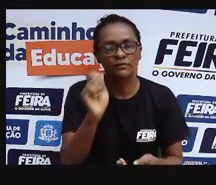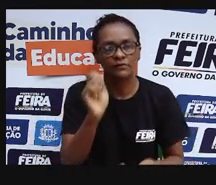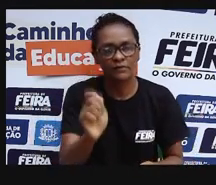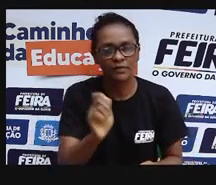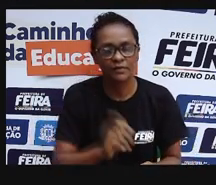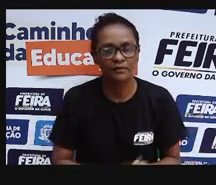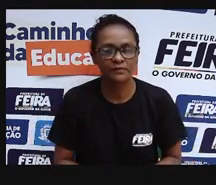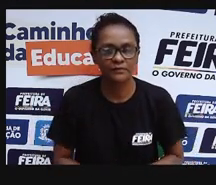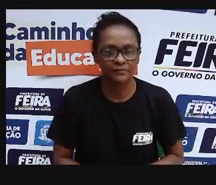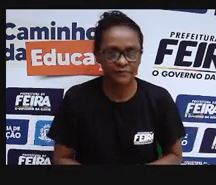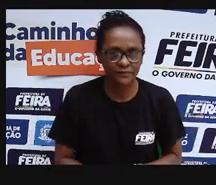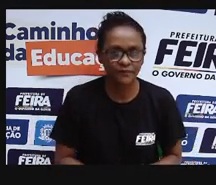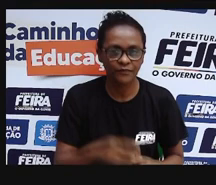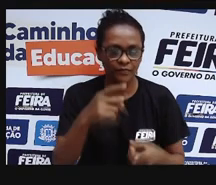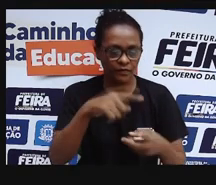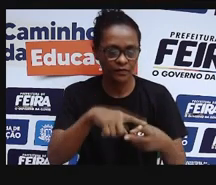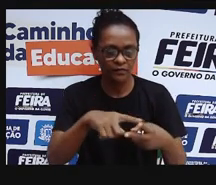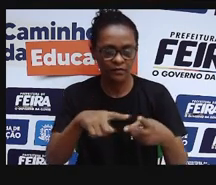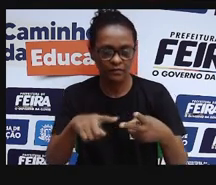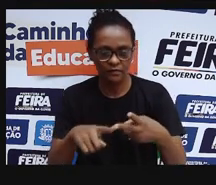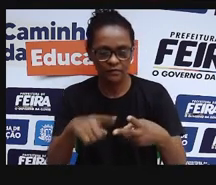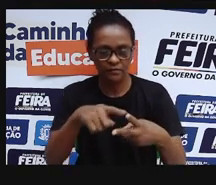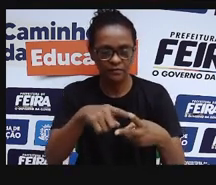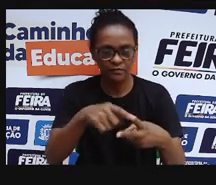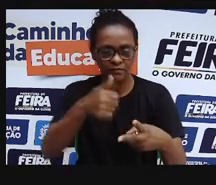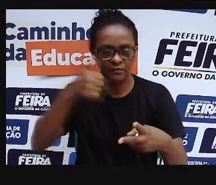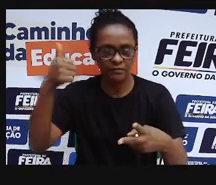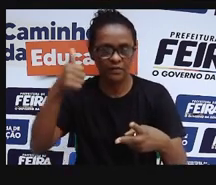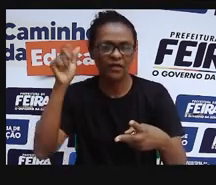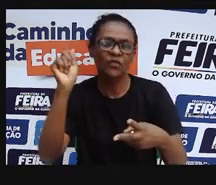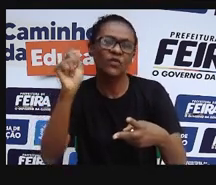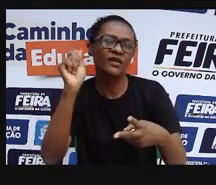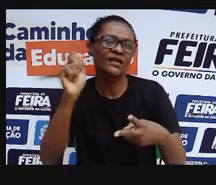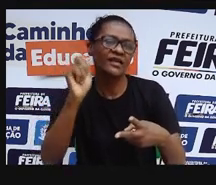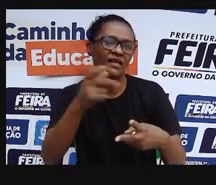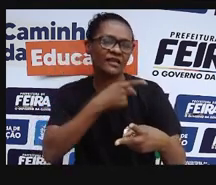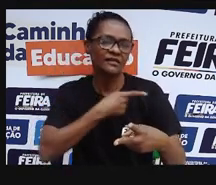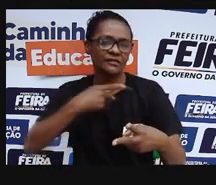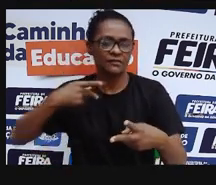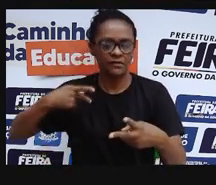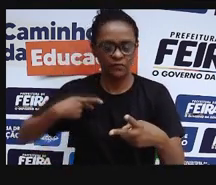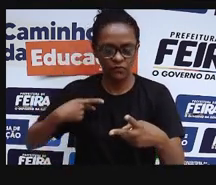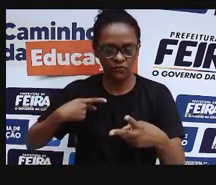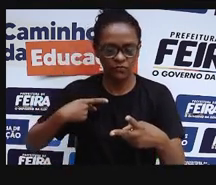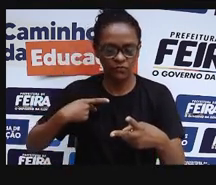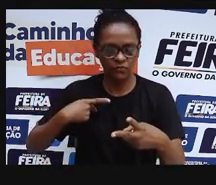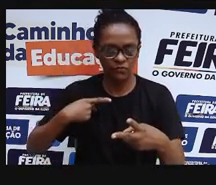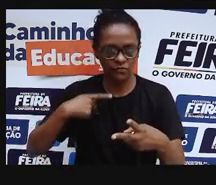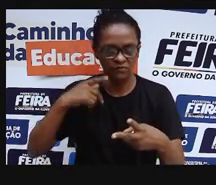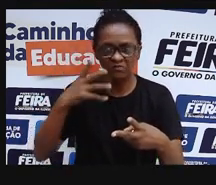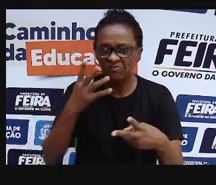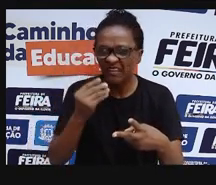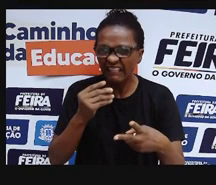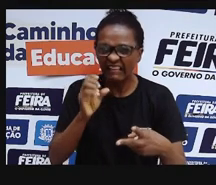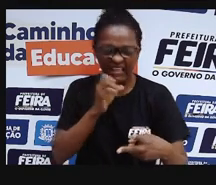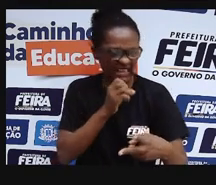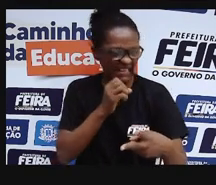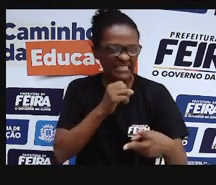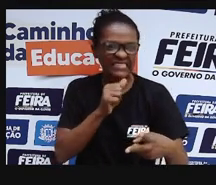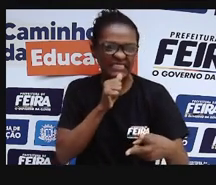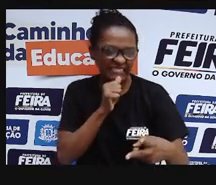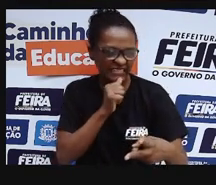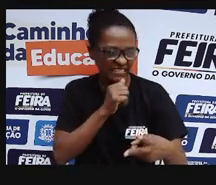os objetivos são dois, aprender o conceito de saúde, invalindo a definição de ausência de doença